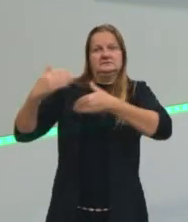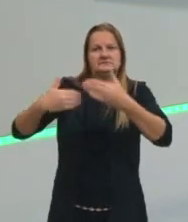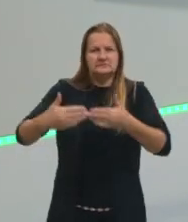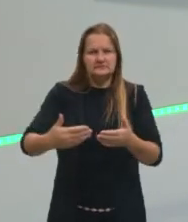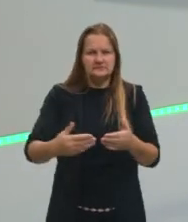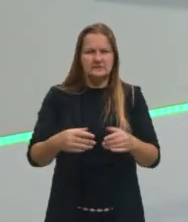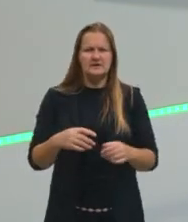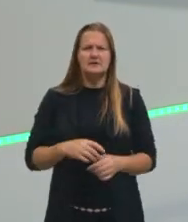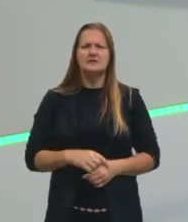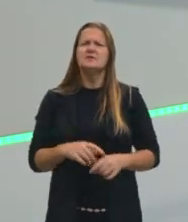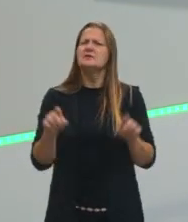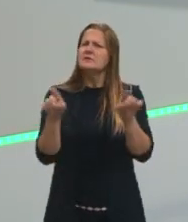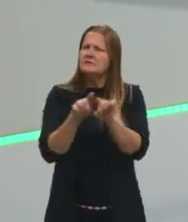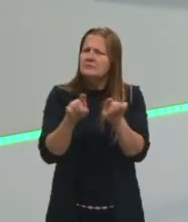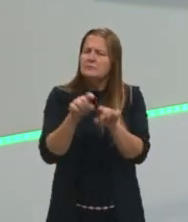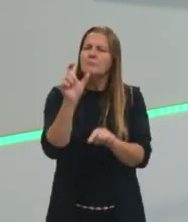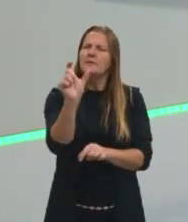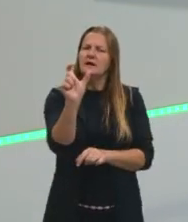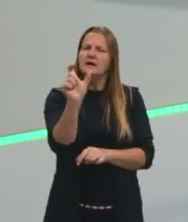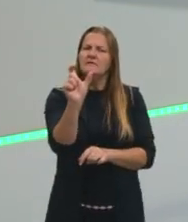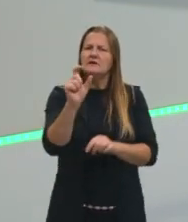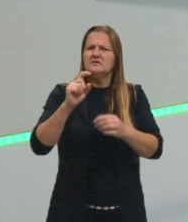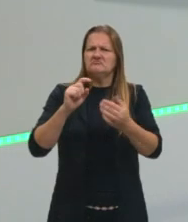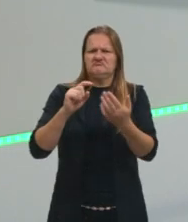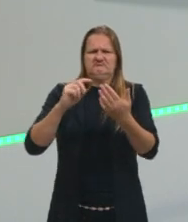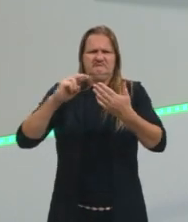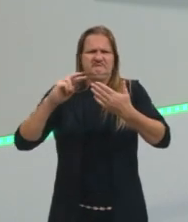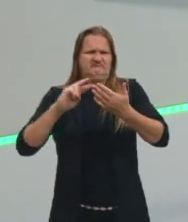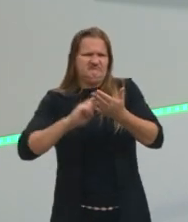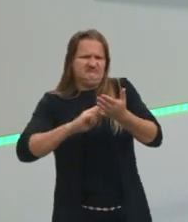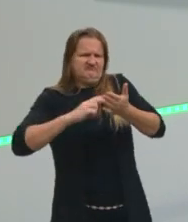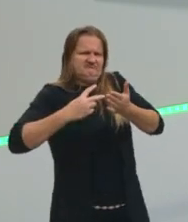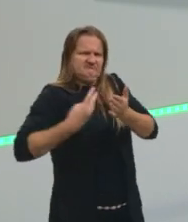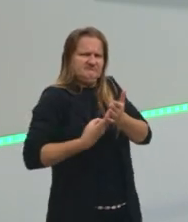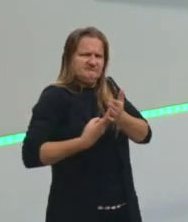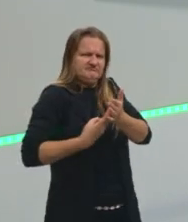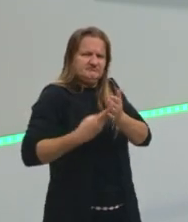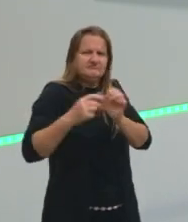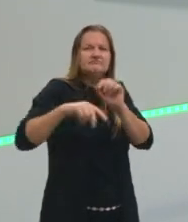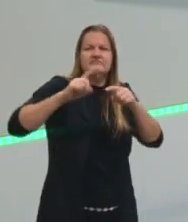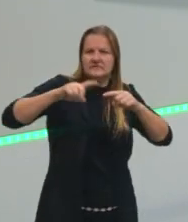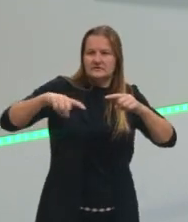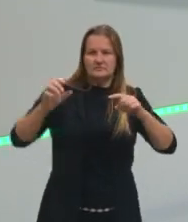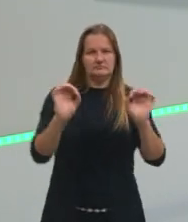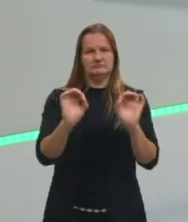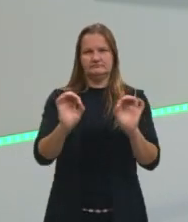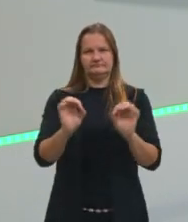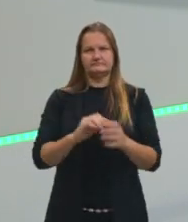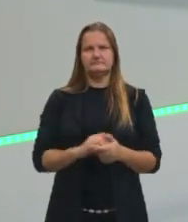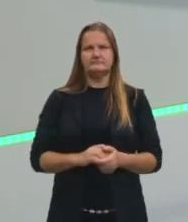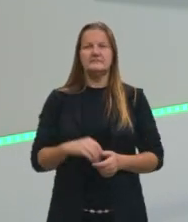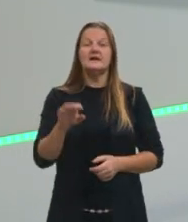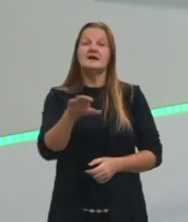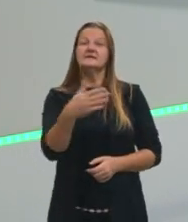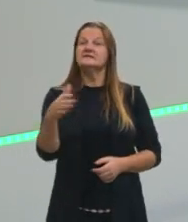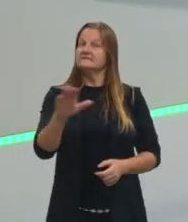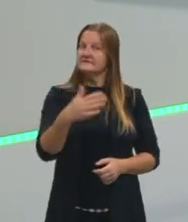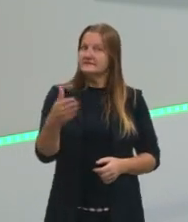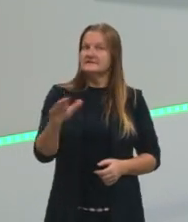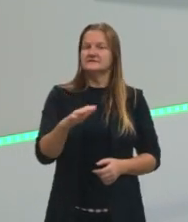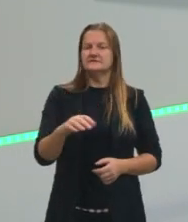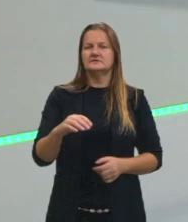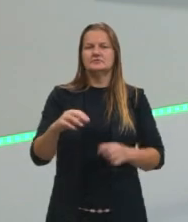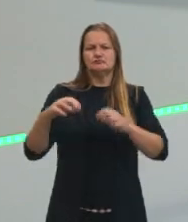que palavras que têm sentidos diferentes vão dar essa variação. Geralmente a gente percebe a variação